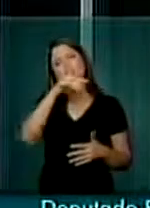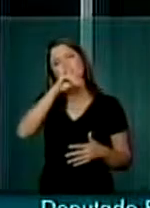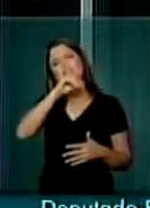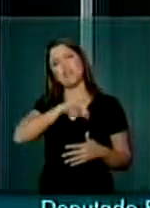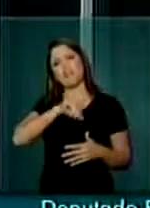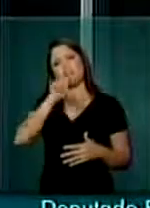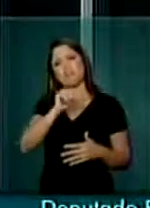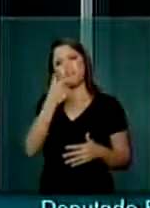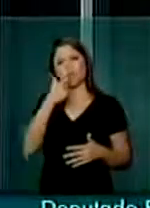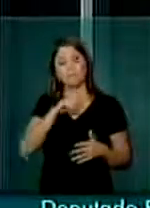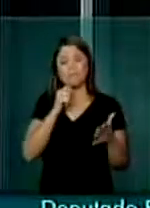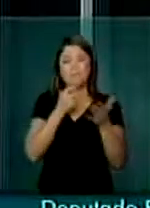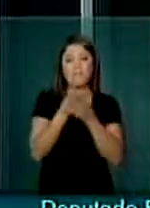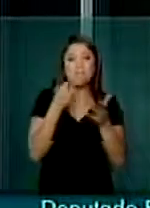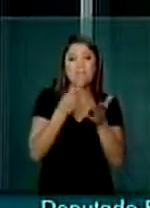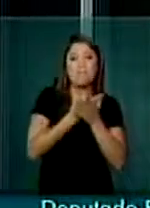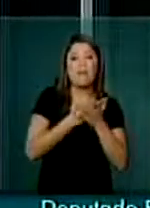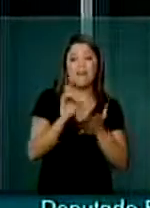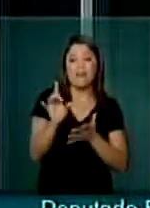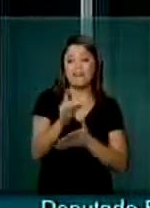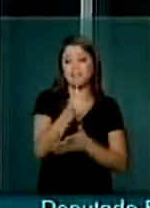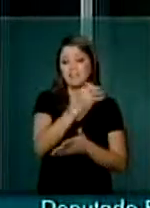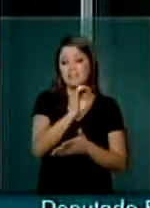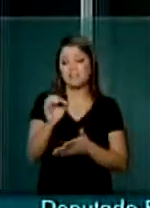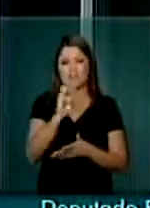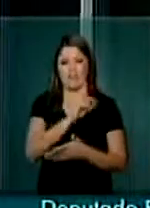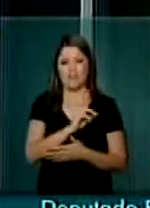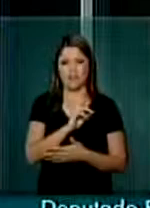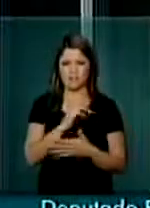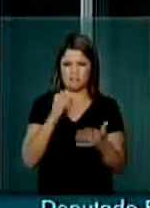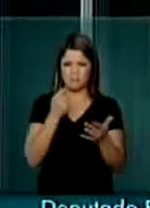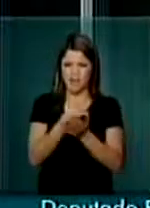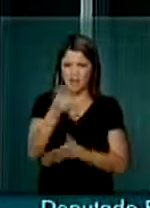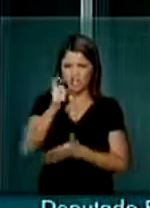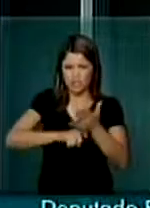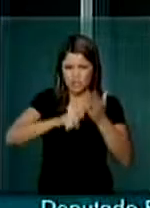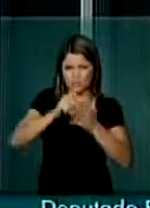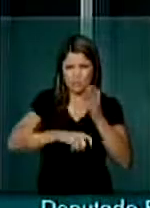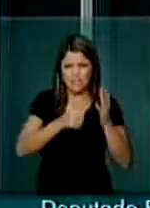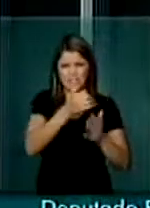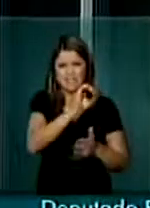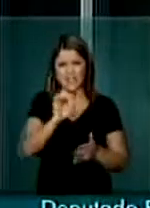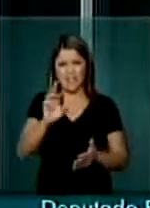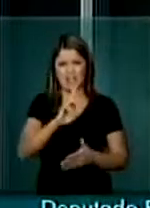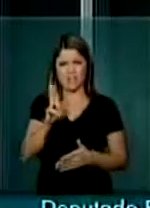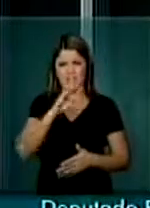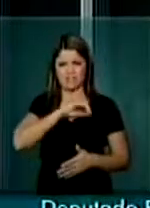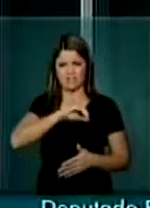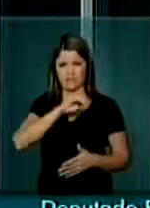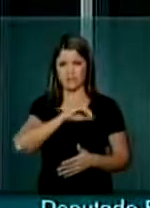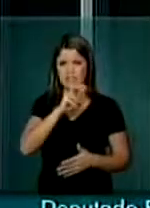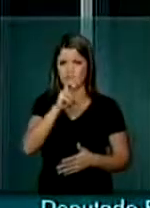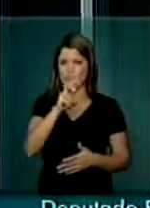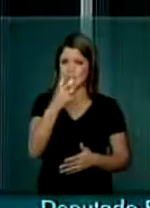tributária, pagam de impostos para cada R$,00 de salário, 53